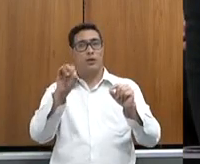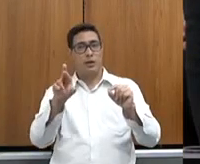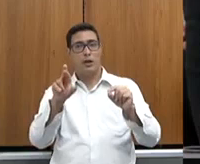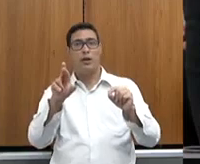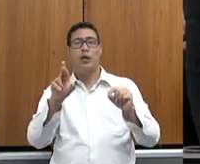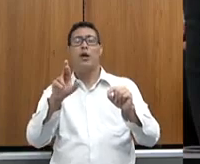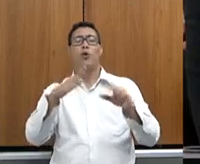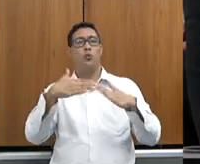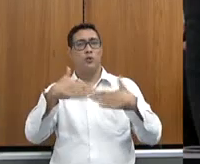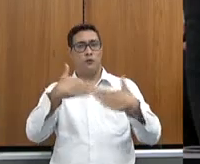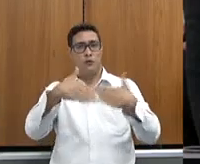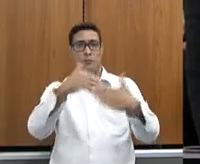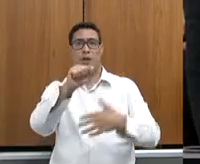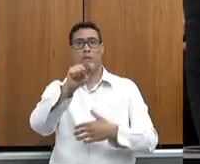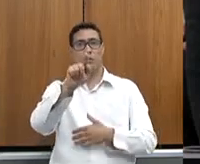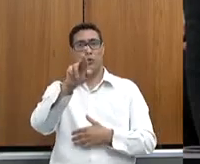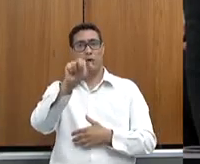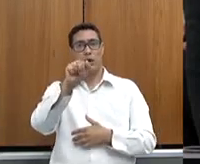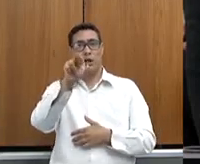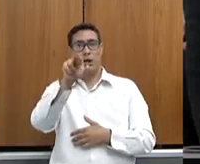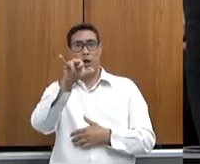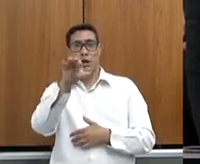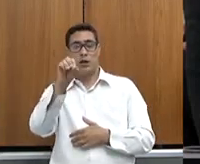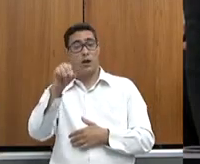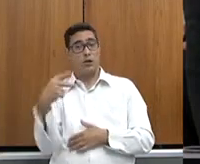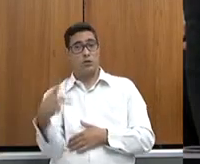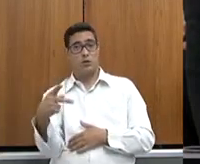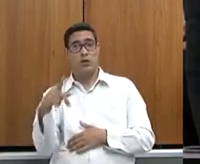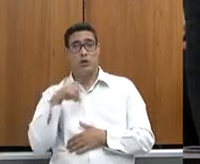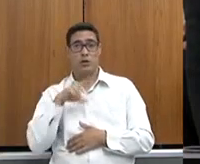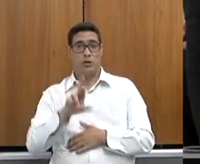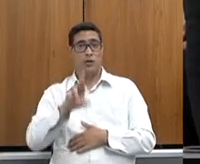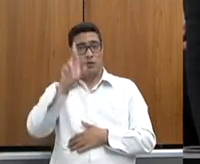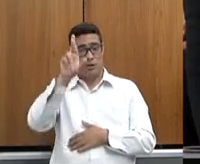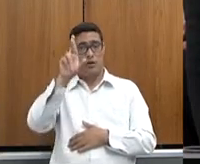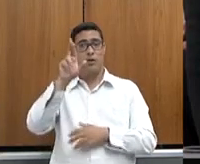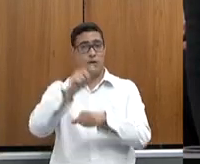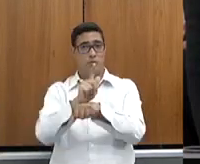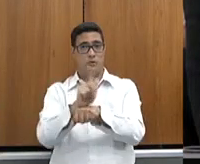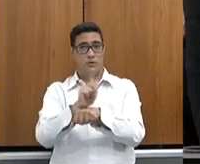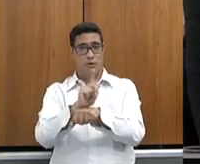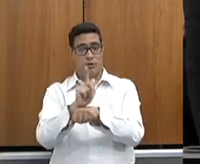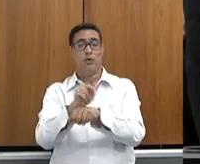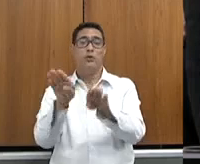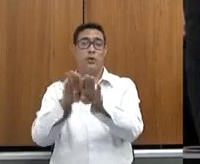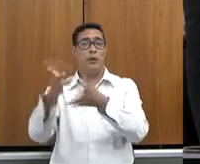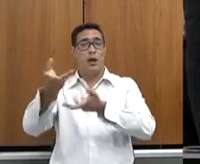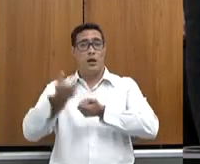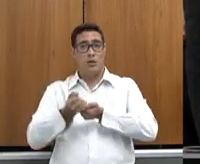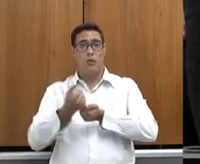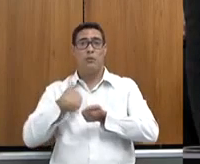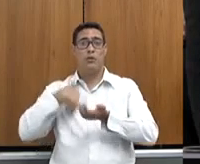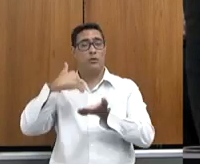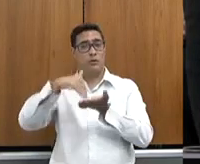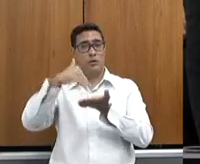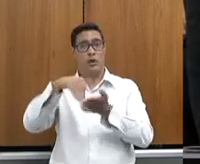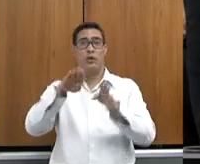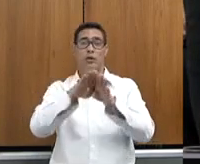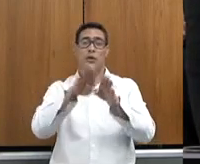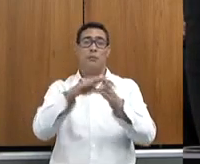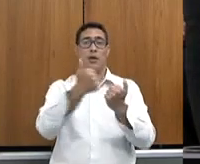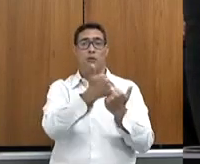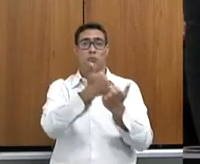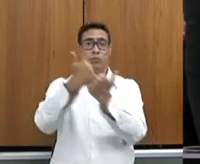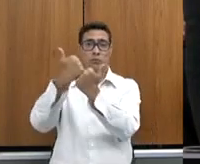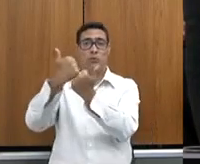Agrário, desculpa, e o ITER nessa gestão, e absorvemos isso lá na secretaria e uma subsecretaria. É um